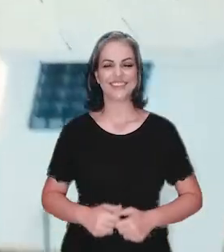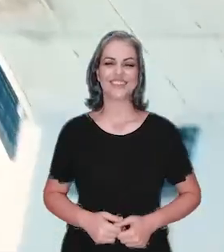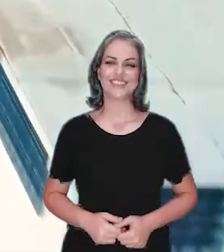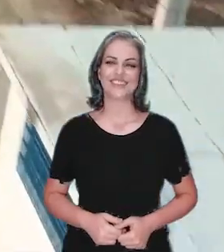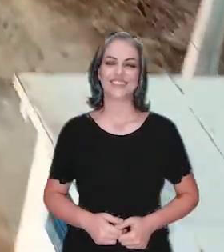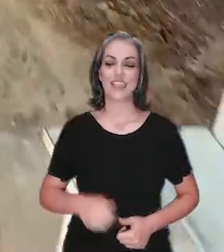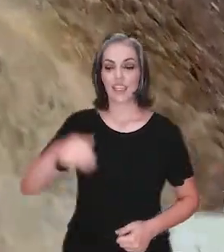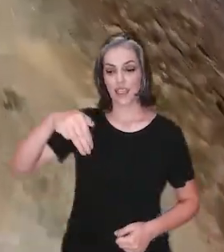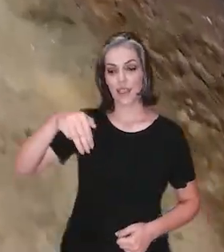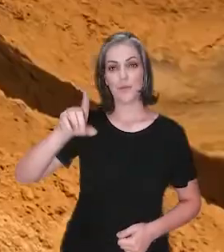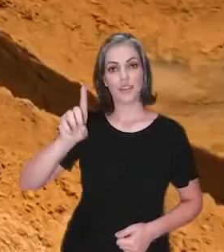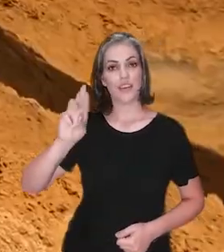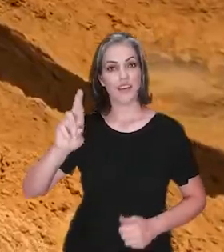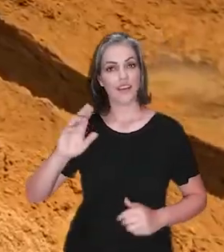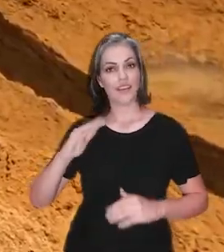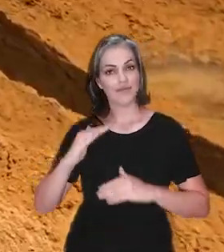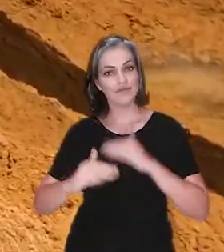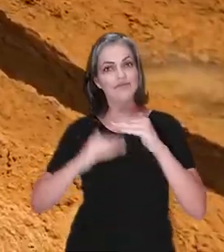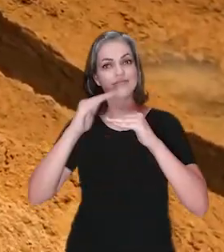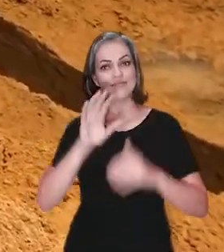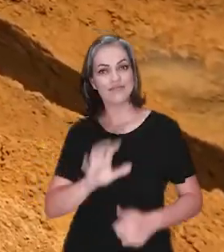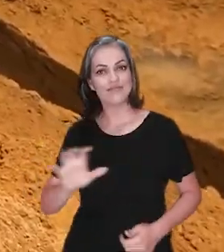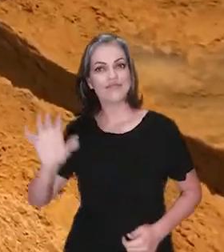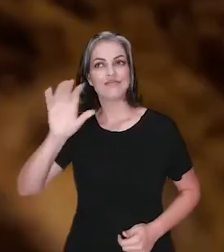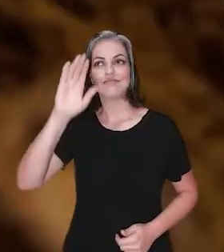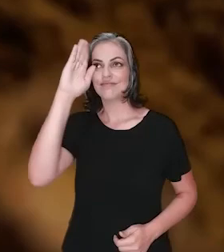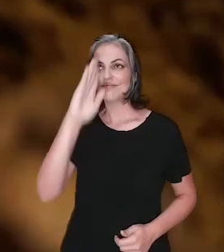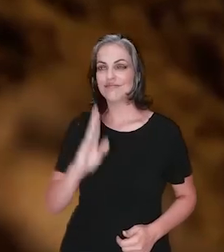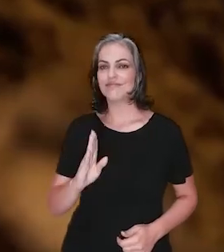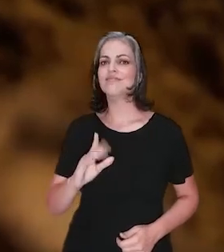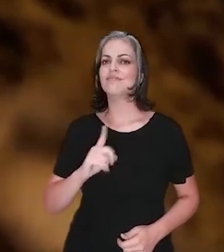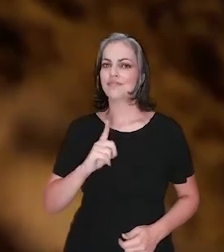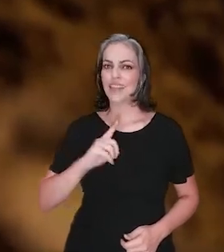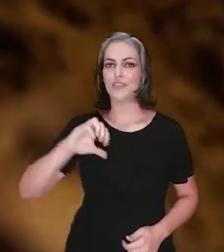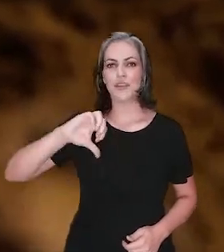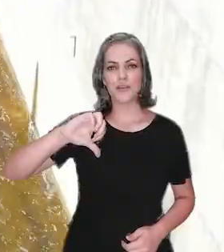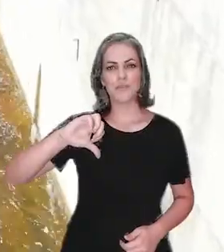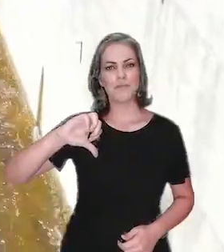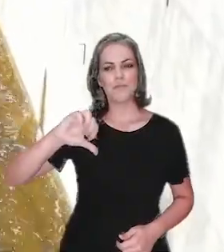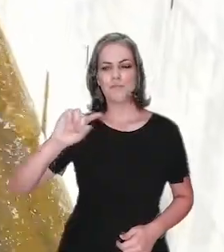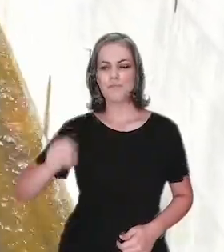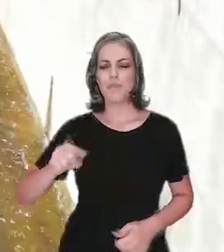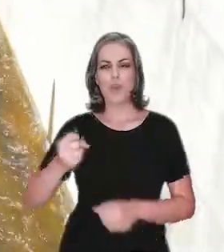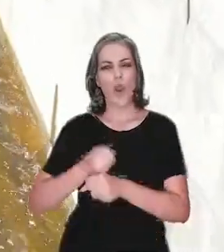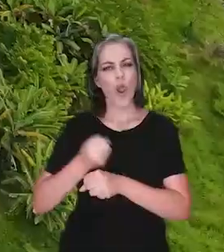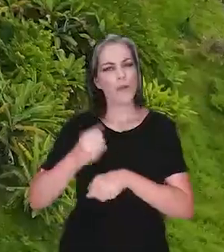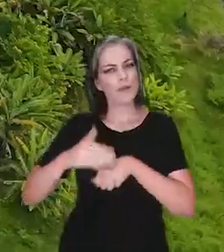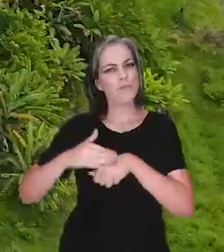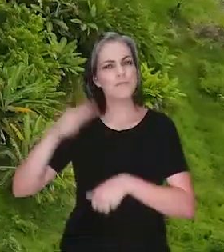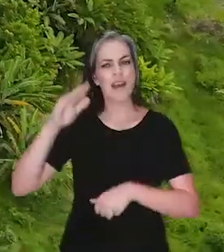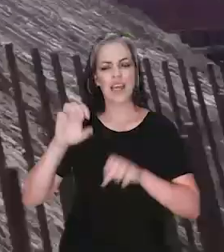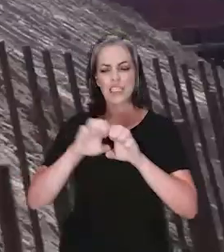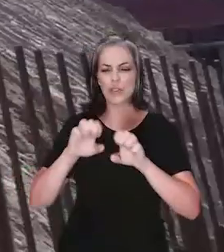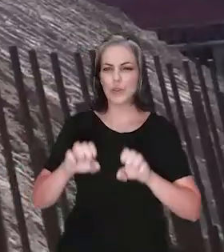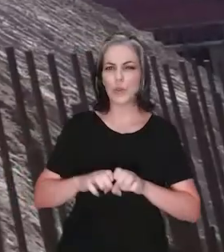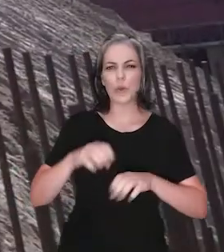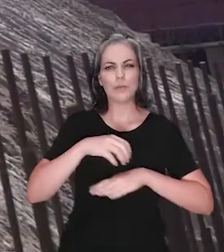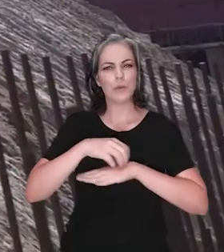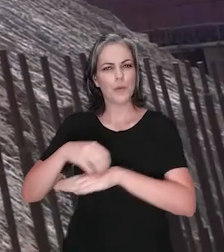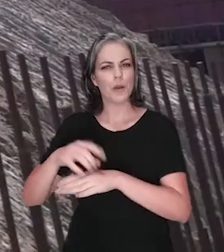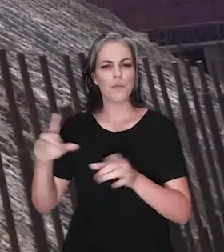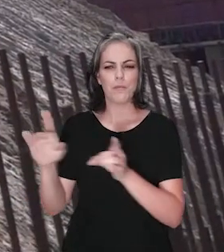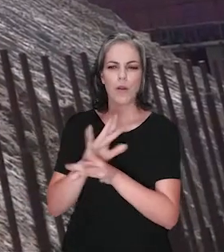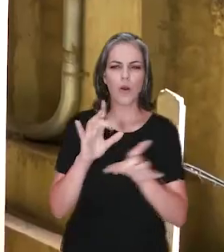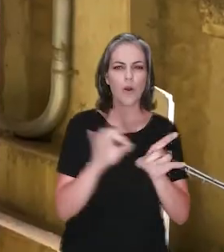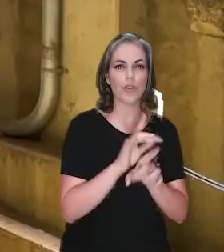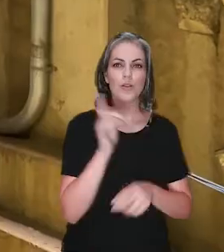falamos de desenvolvimento regional, não para por aí. Foram mais de 9 mil obras de infraestrutura e mobilidade entregues para